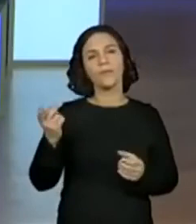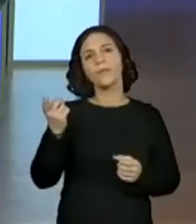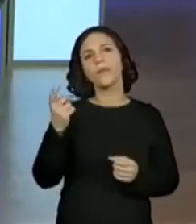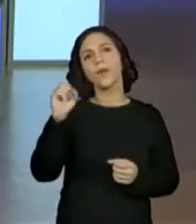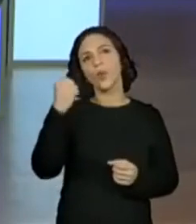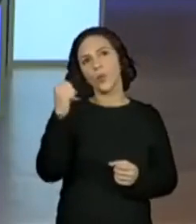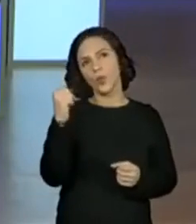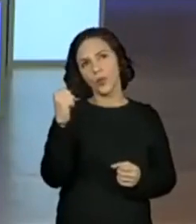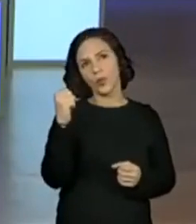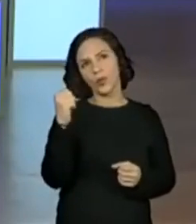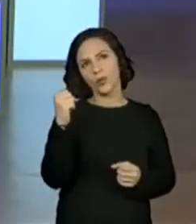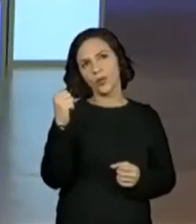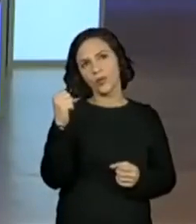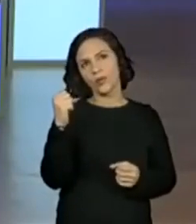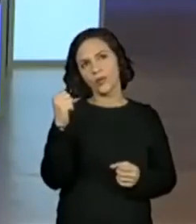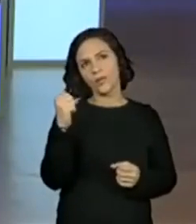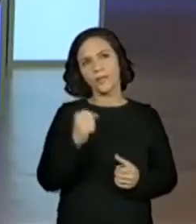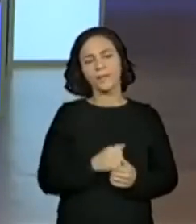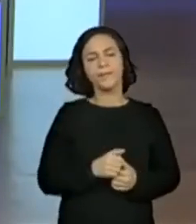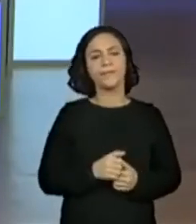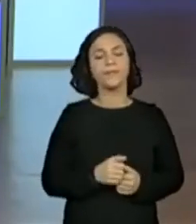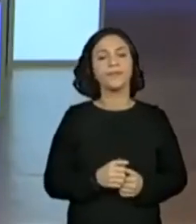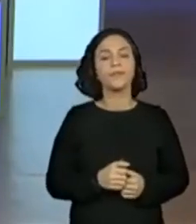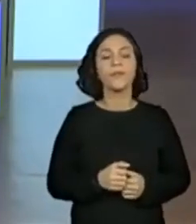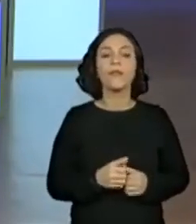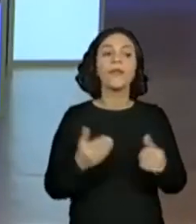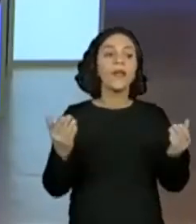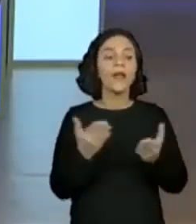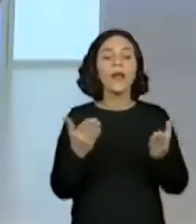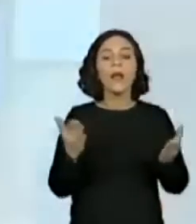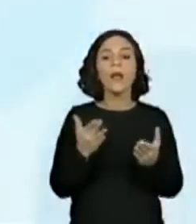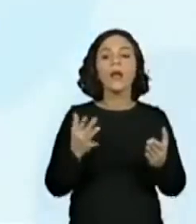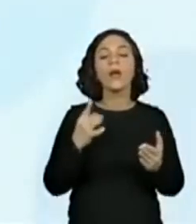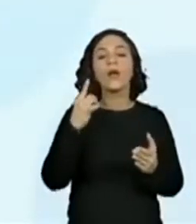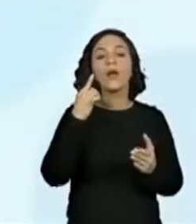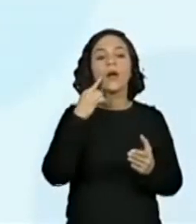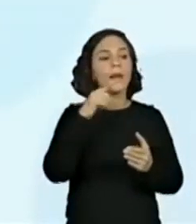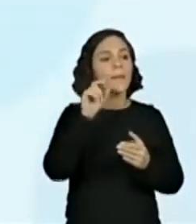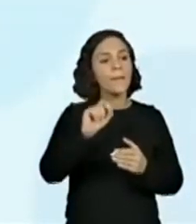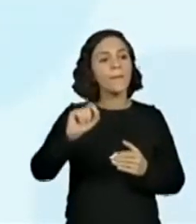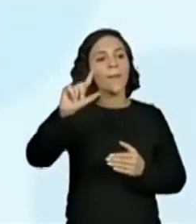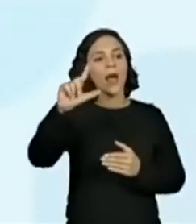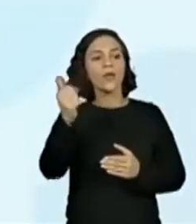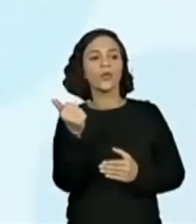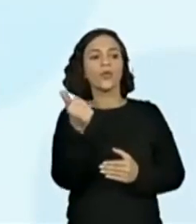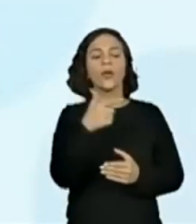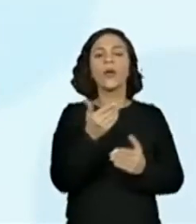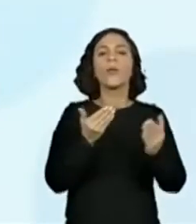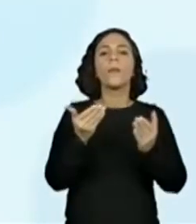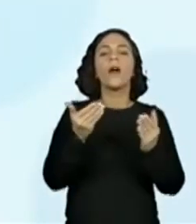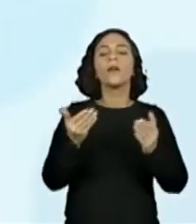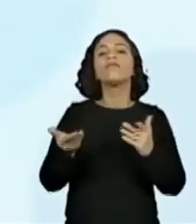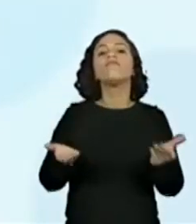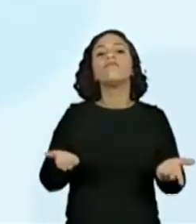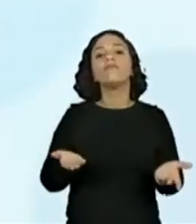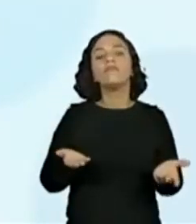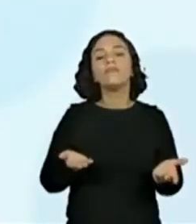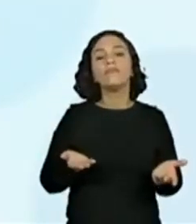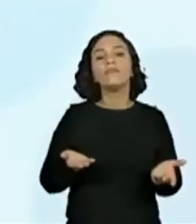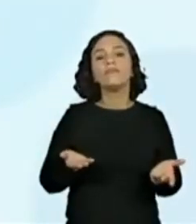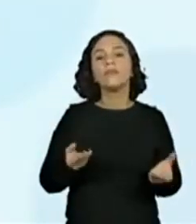Voltando lá. Então, nós temos oito. E aí, para chegar e saber quanto que tem a mais, como que a gente pode fazer?